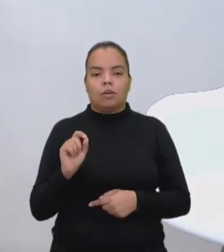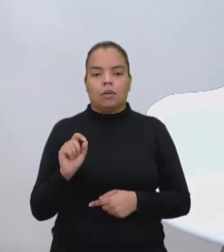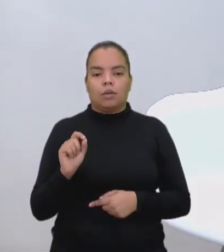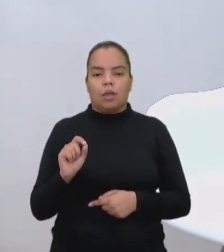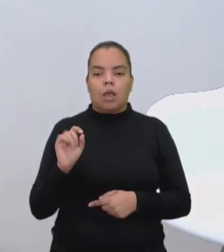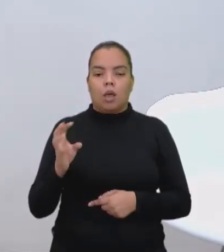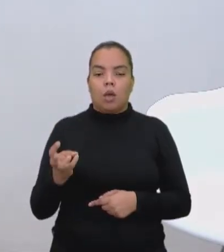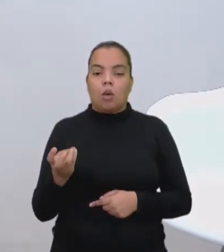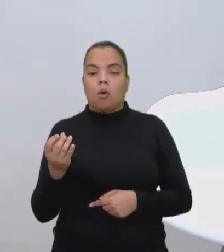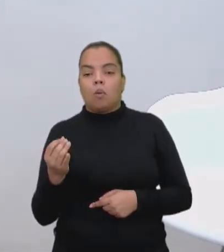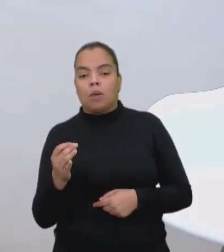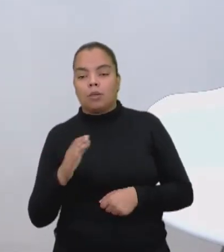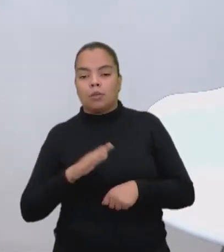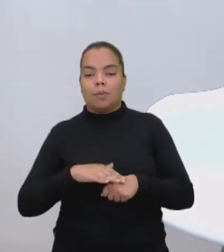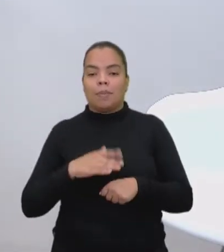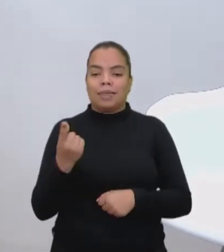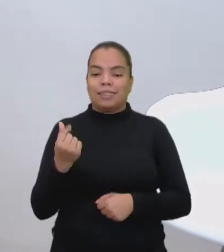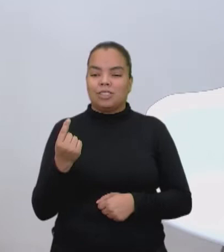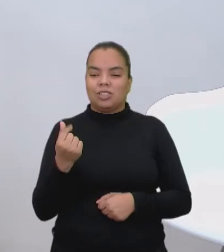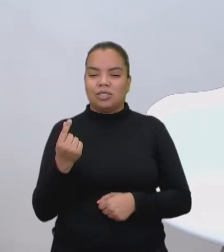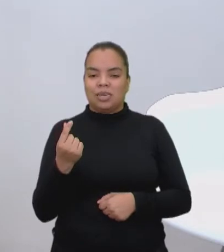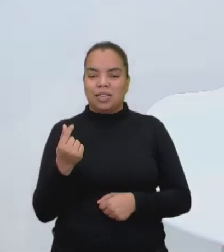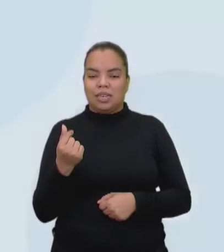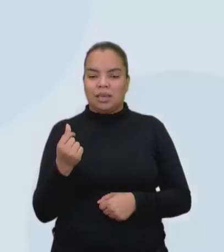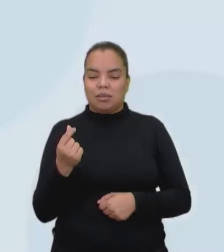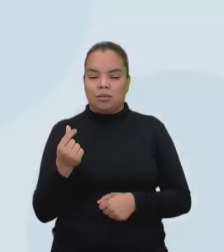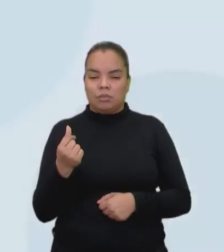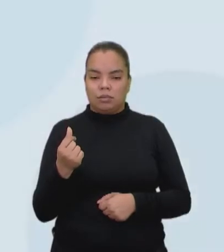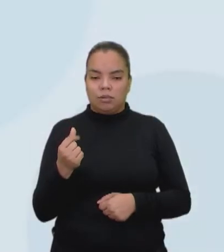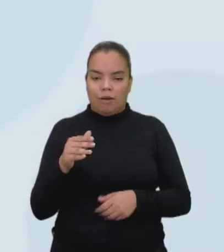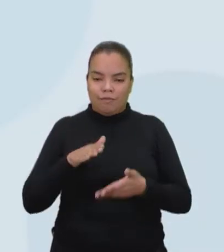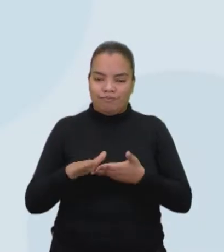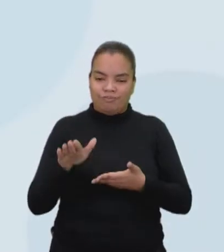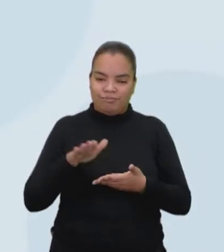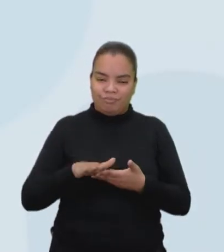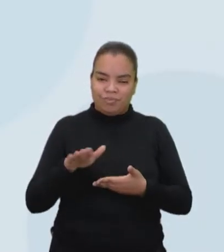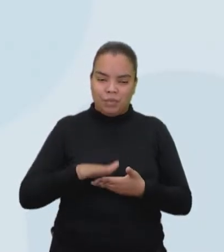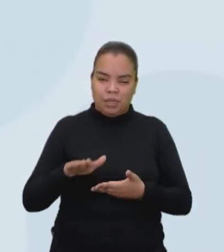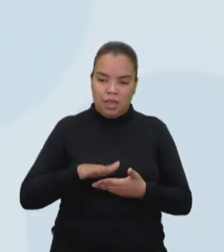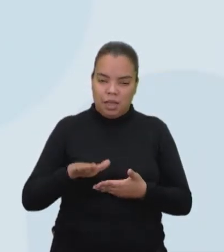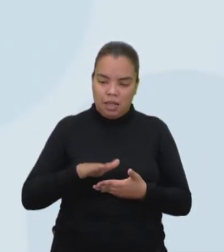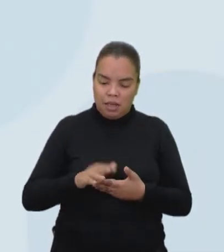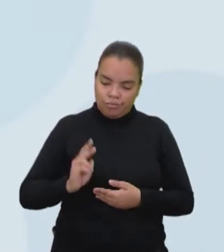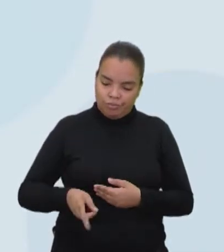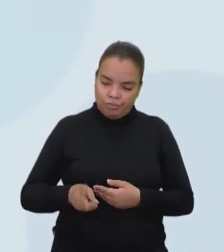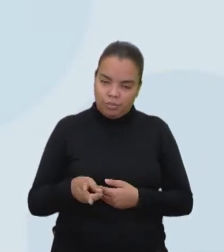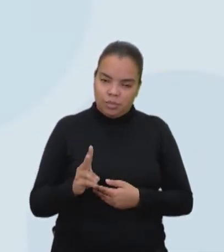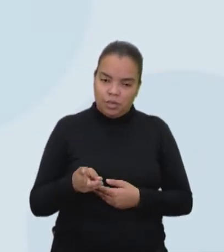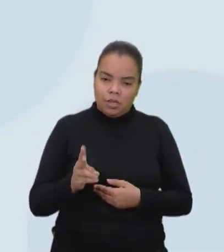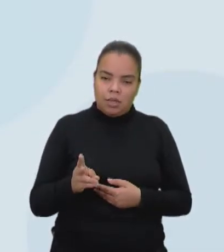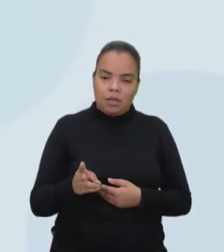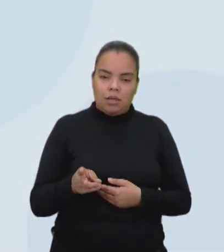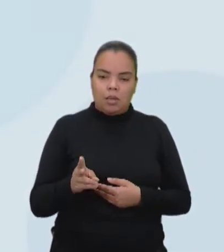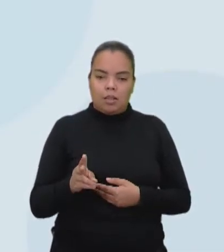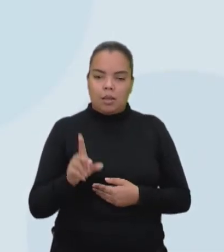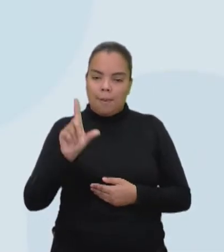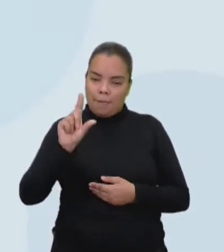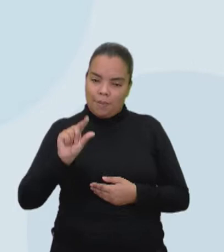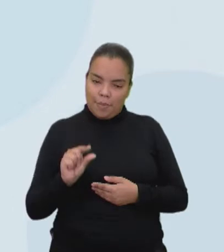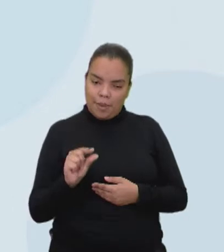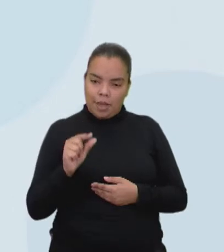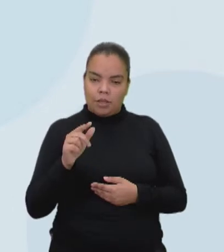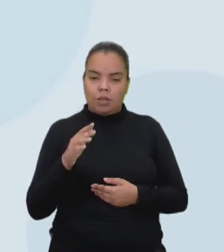Quanto maior gasto do capital constante em relação ao capital variável, menor